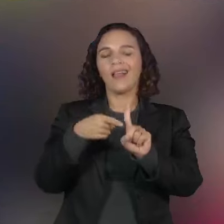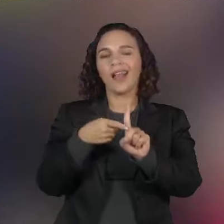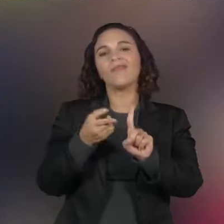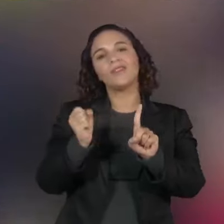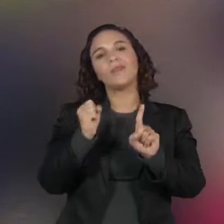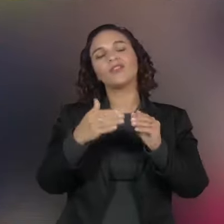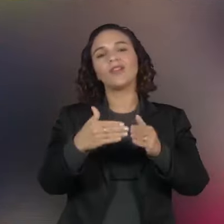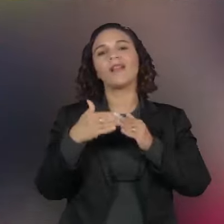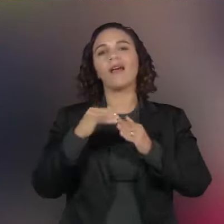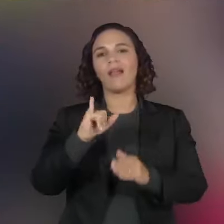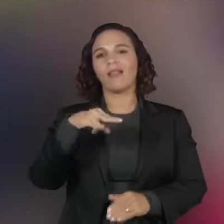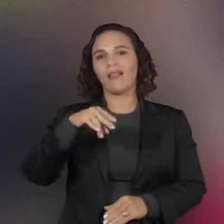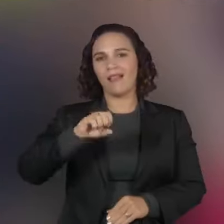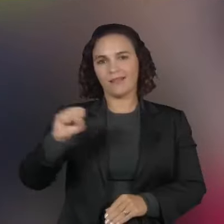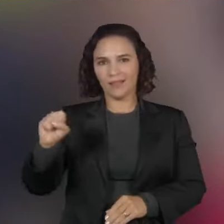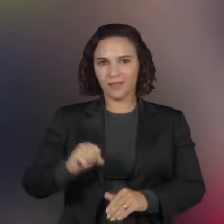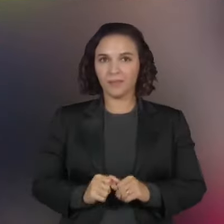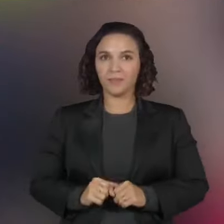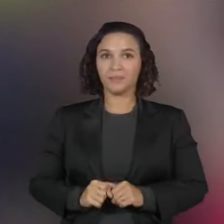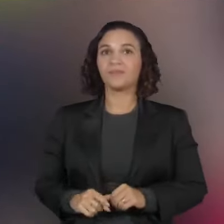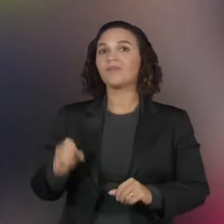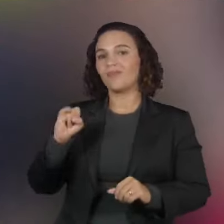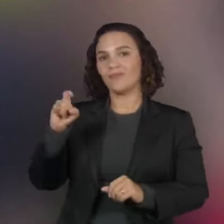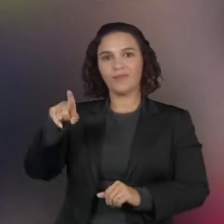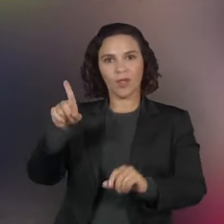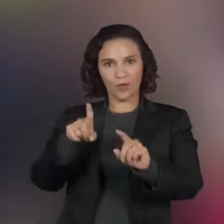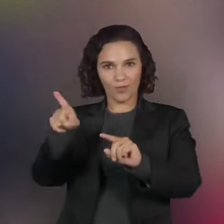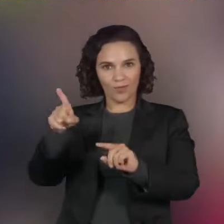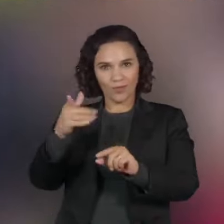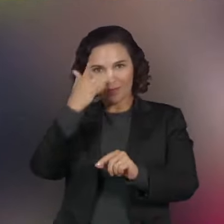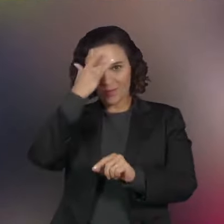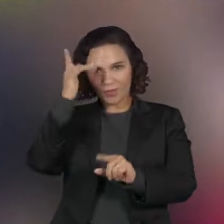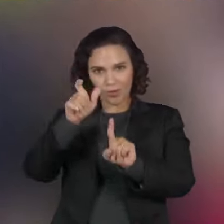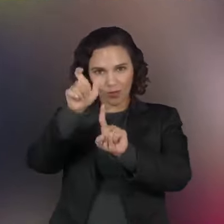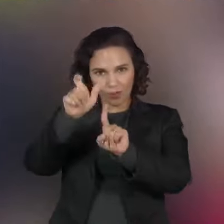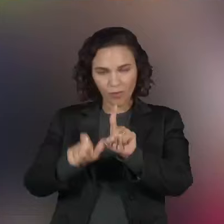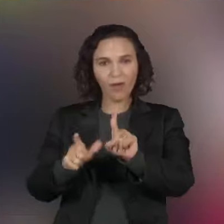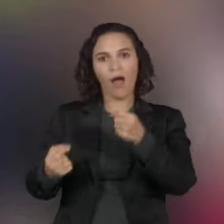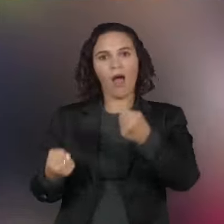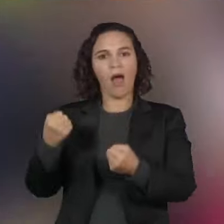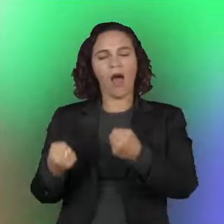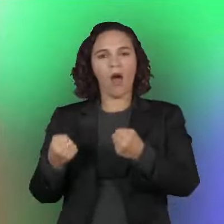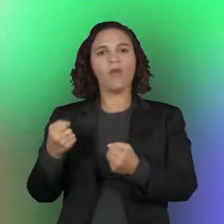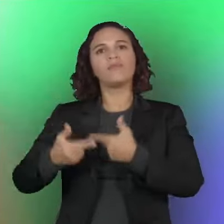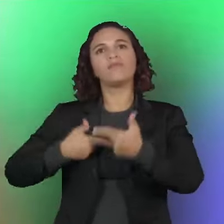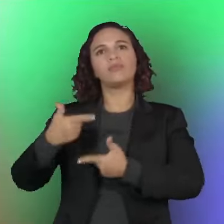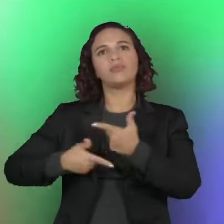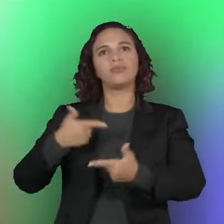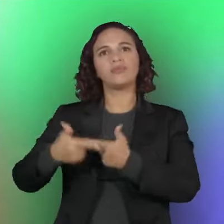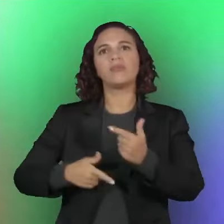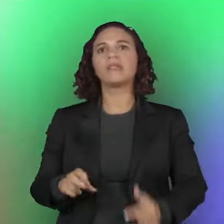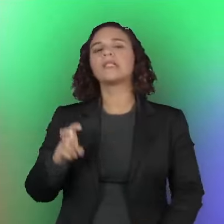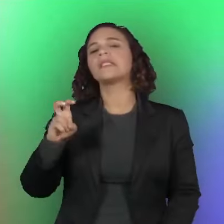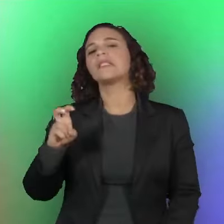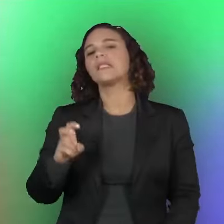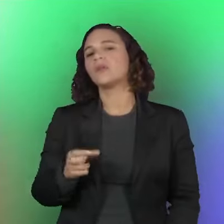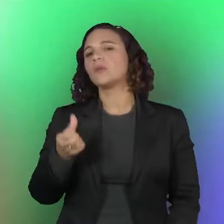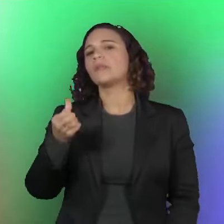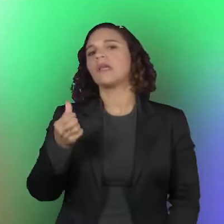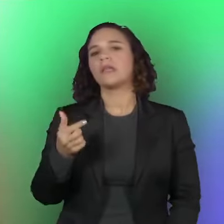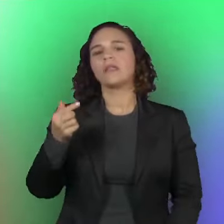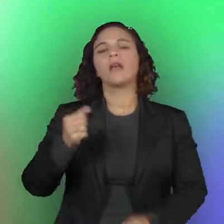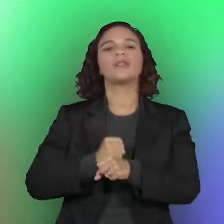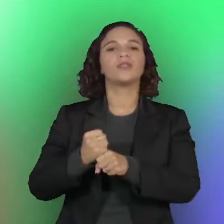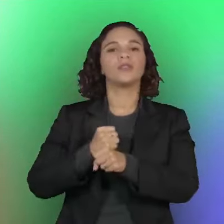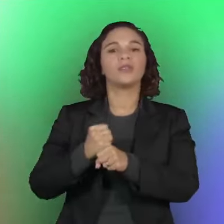O trabalhador entra com a mão de obra e com o seu bem. E quando passa cinco, seis, sete anos, sequer